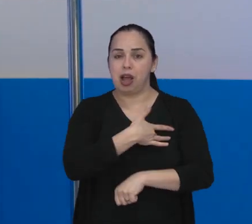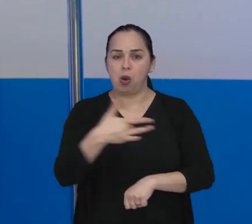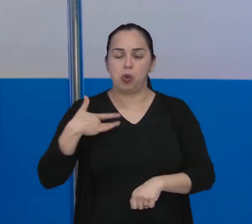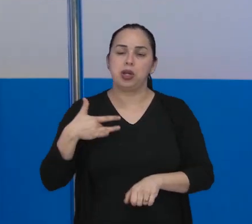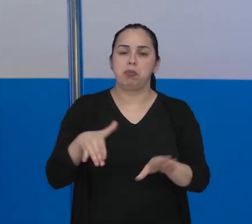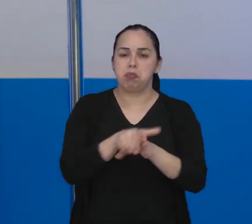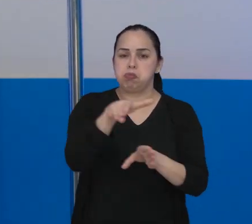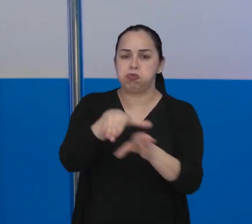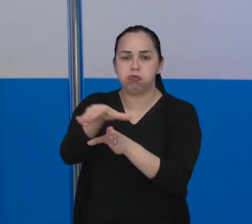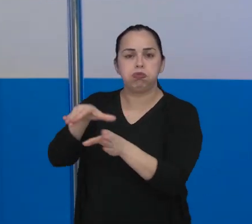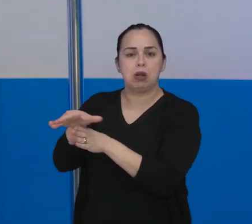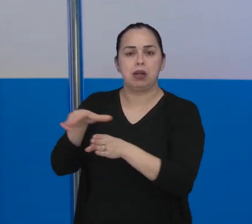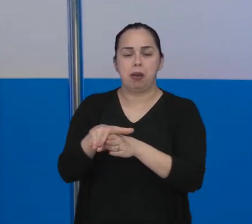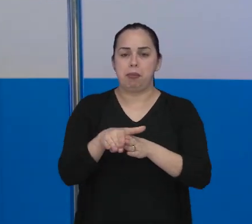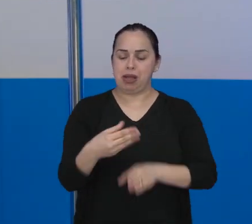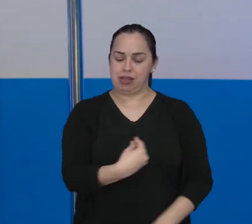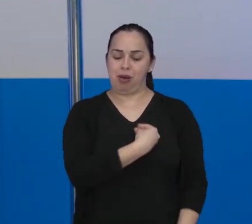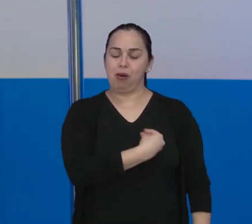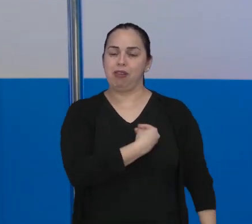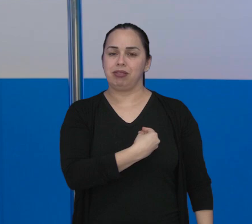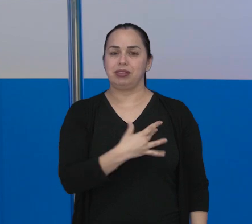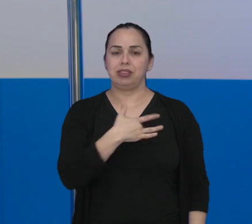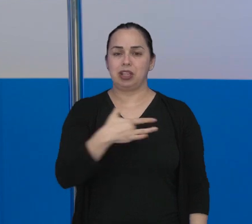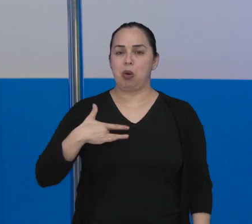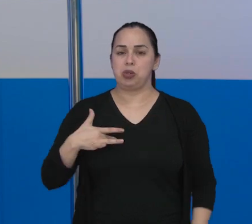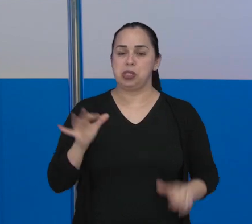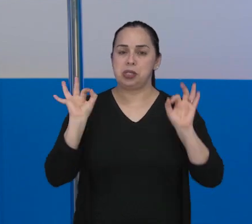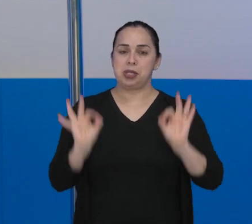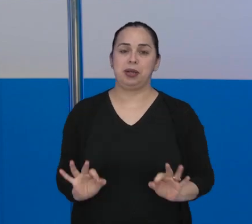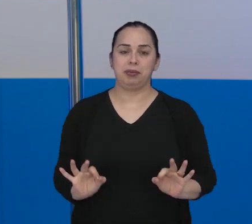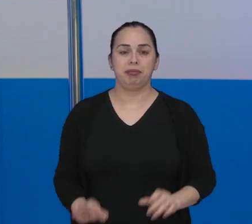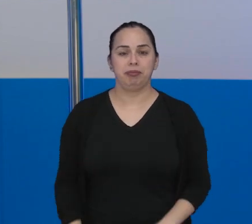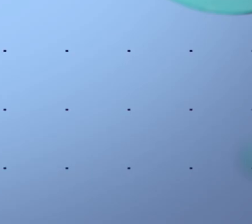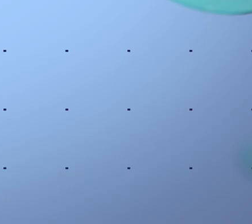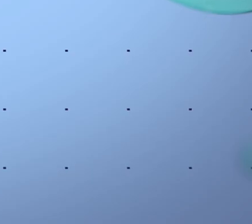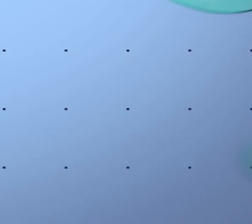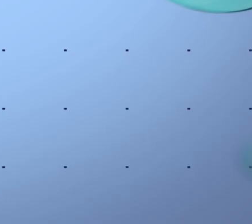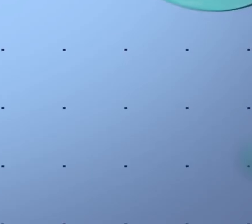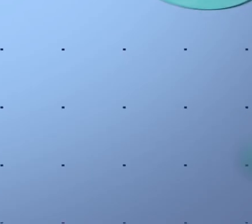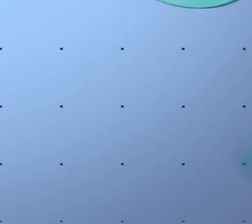saúde, que te apresenta dicas e orientações para estar com a saúde em dia.